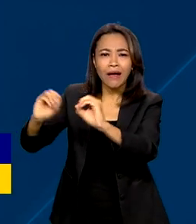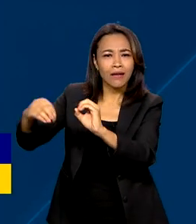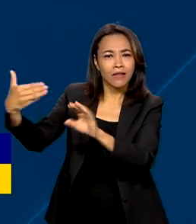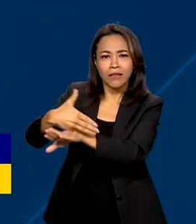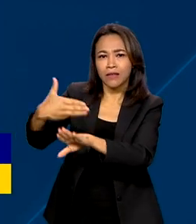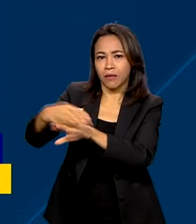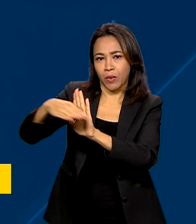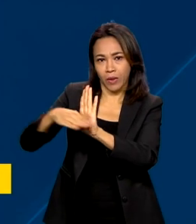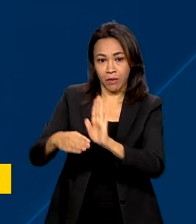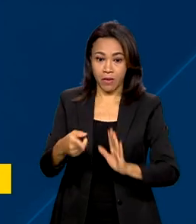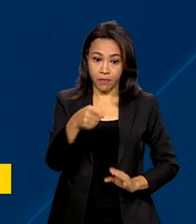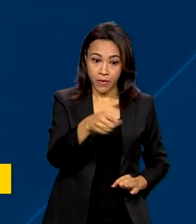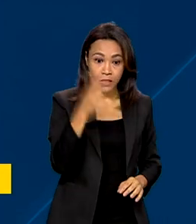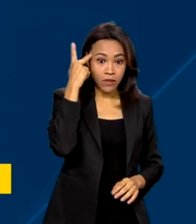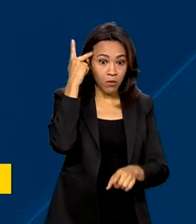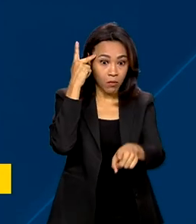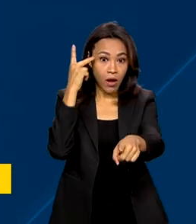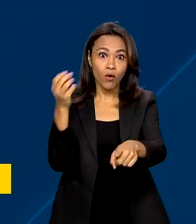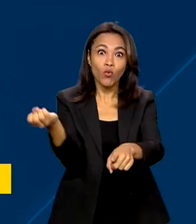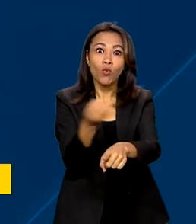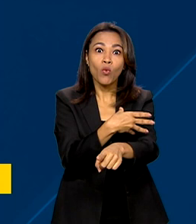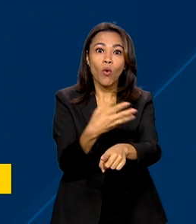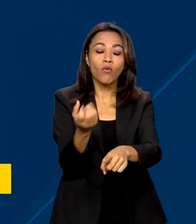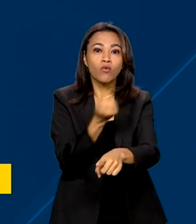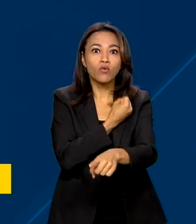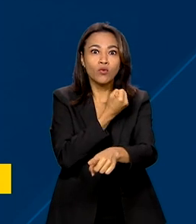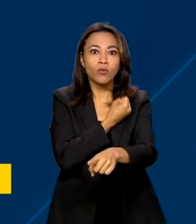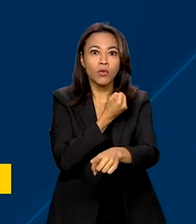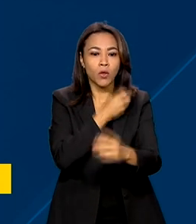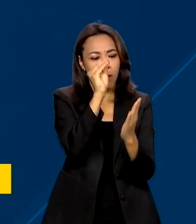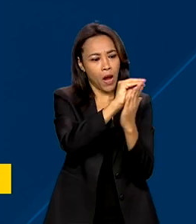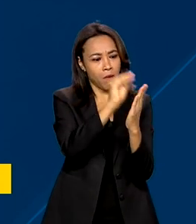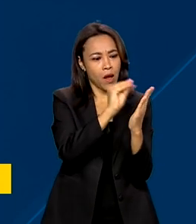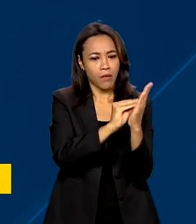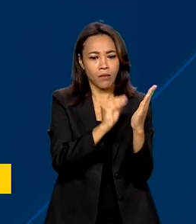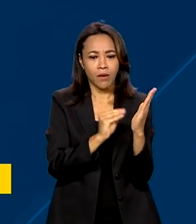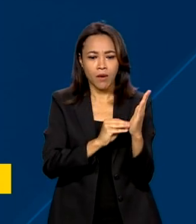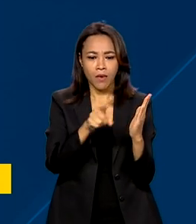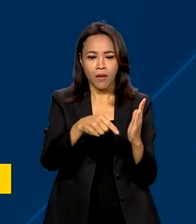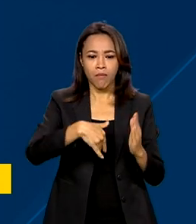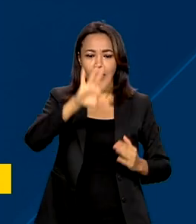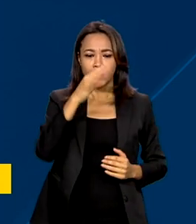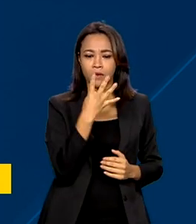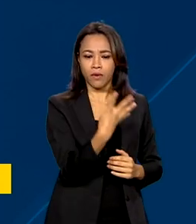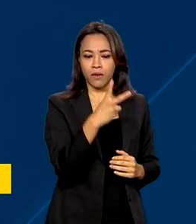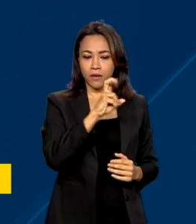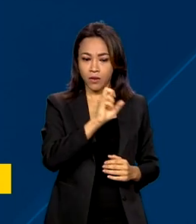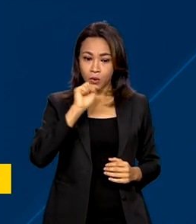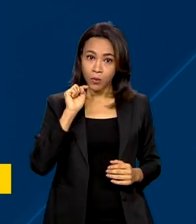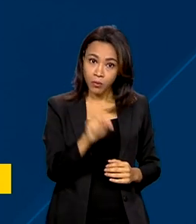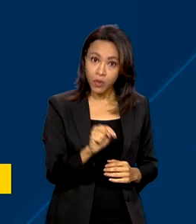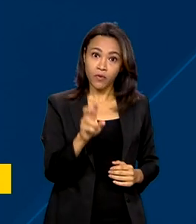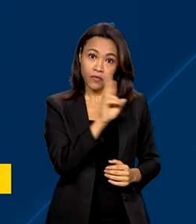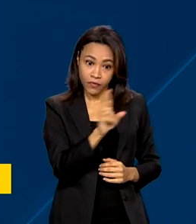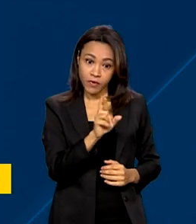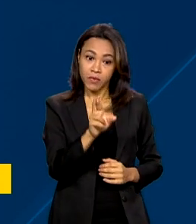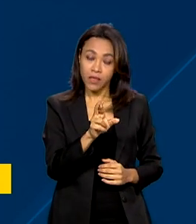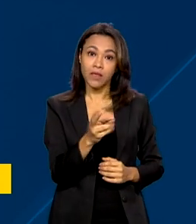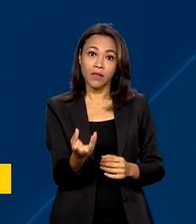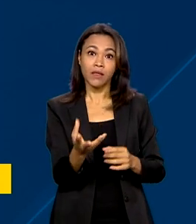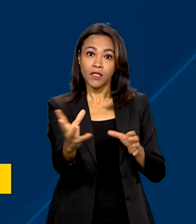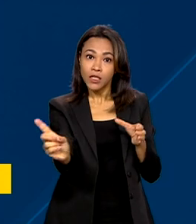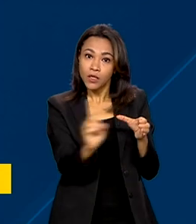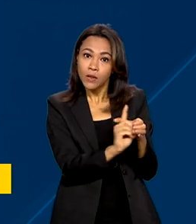estado que teve o maior número de novas concessões em maio, com mais de 45 mil famílias incluídas no programa.